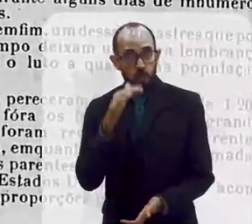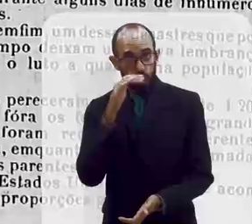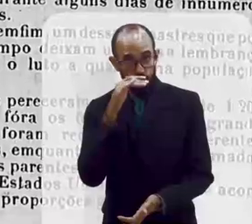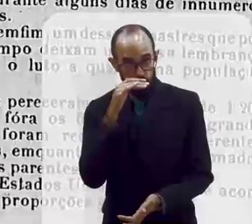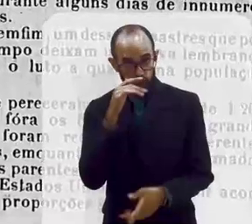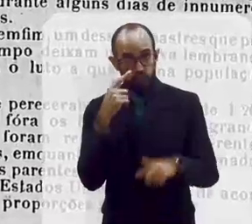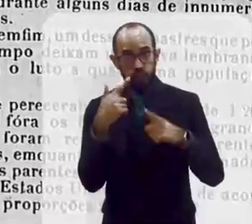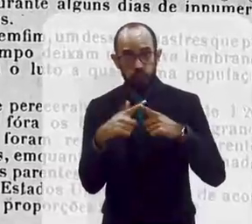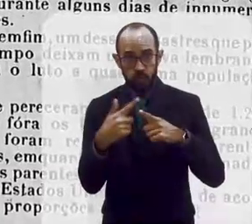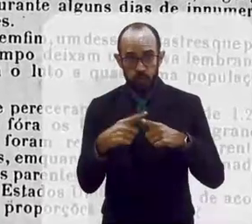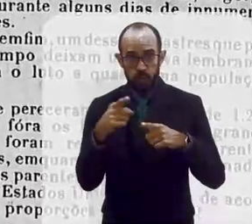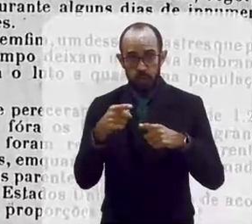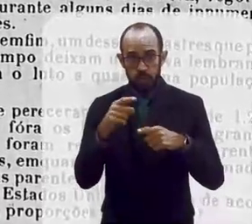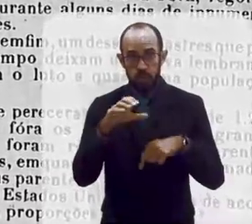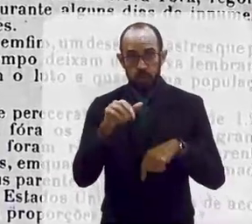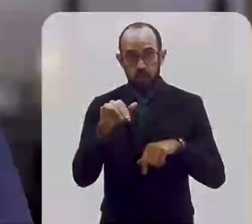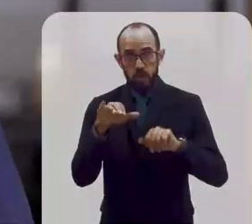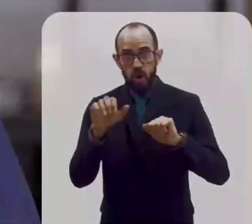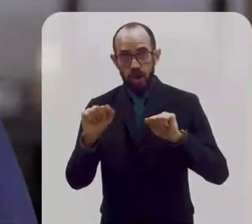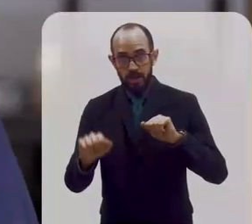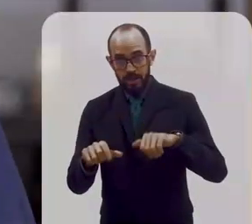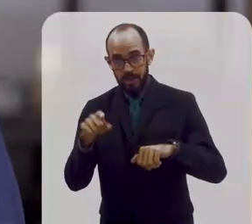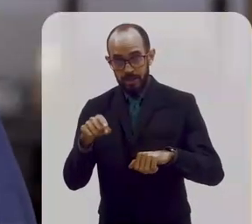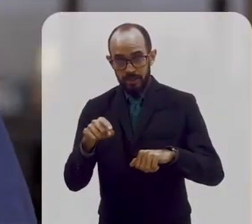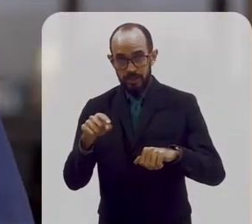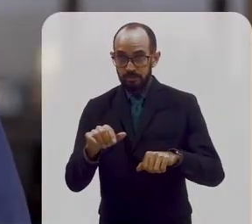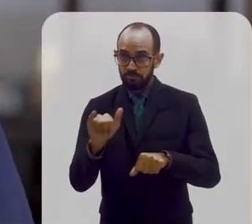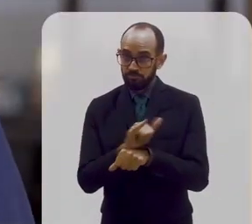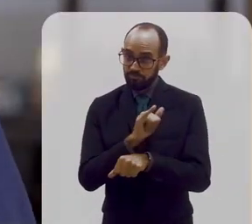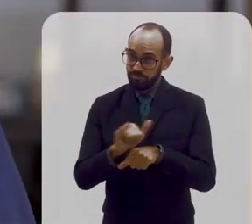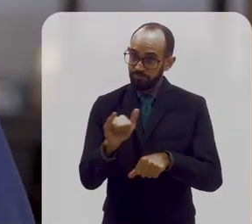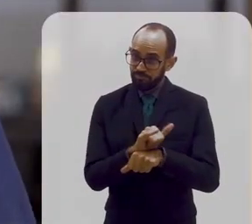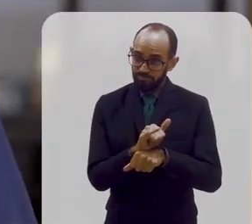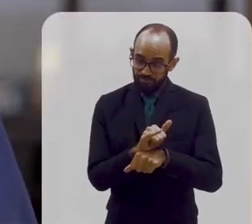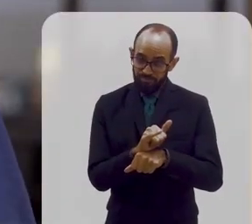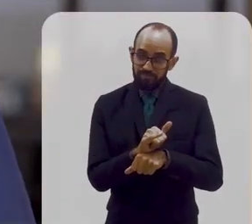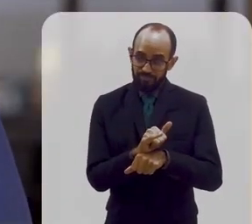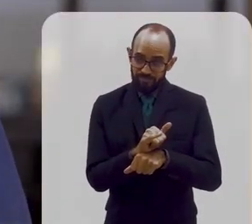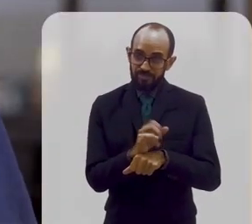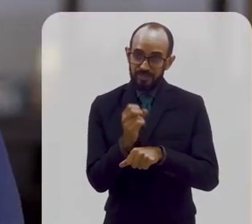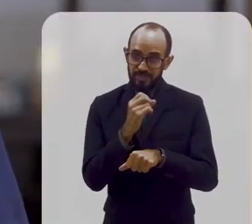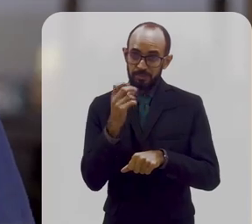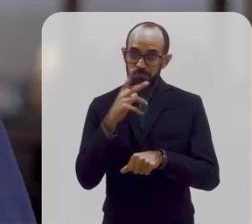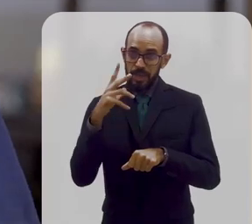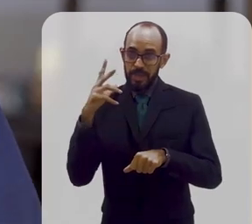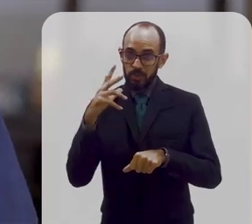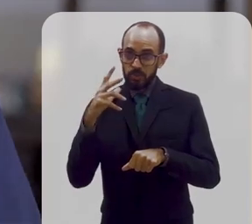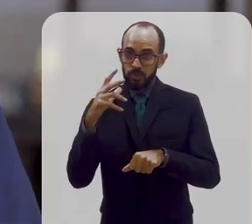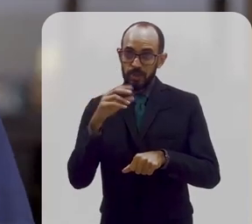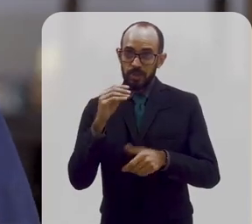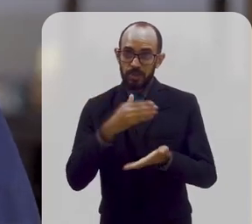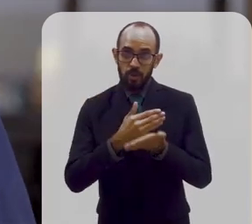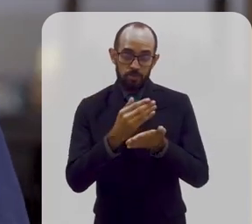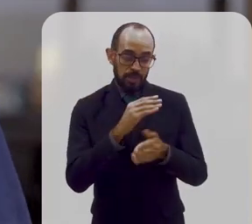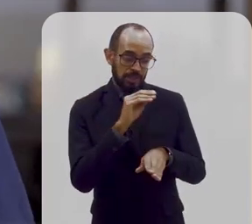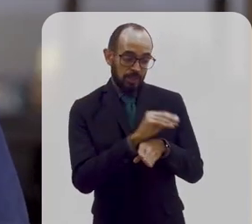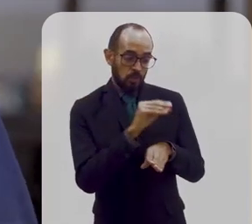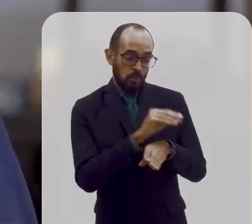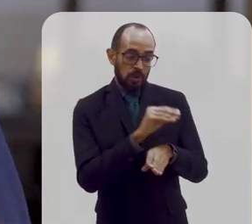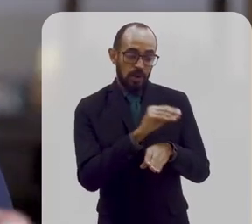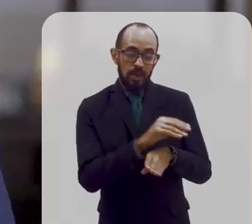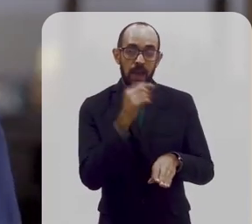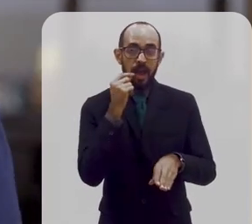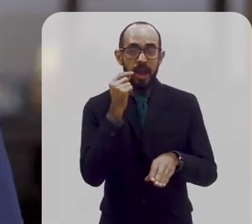curioso disso é que o carioca, malandro do jeito que é, o que ele faz? Ele começa a criar ratos